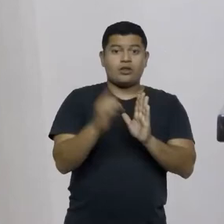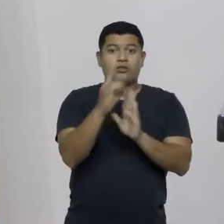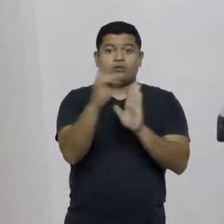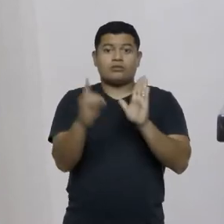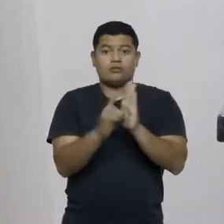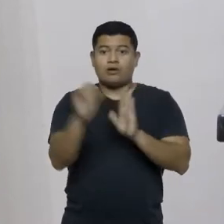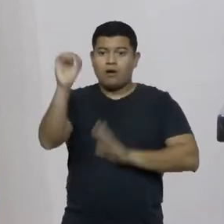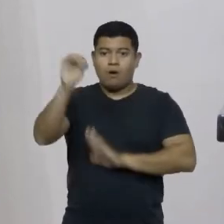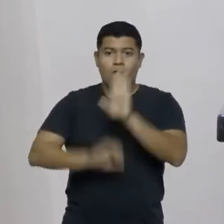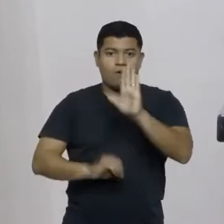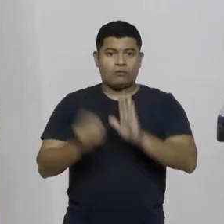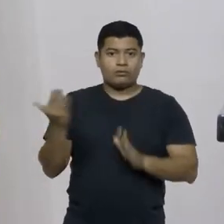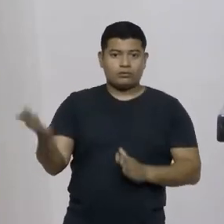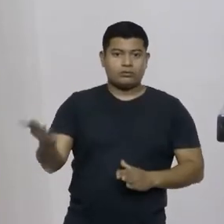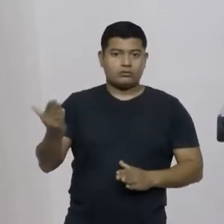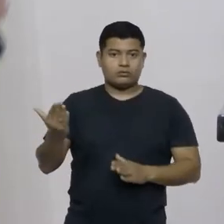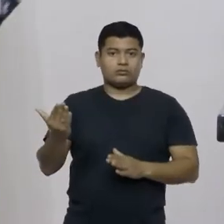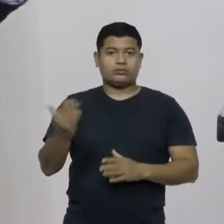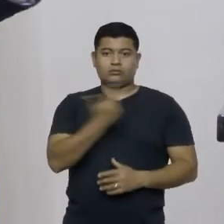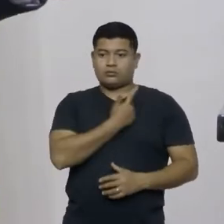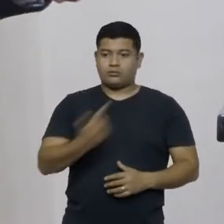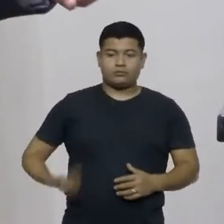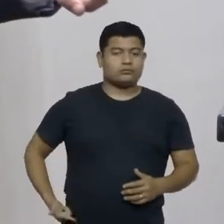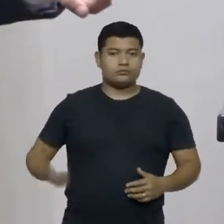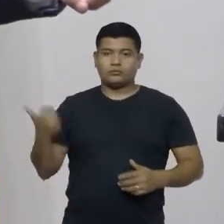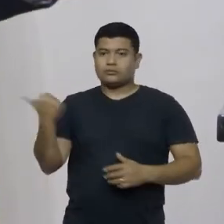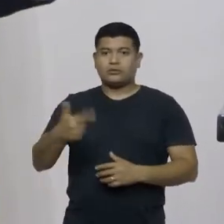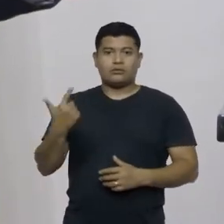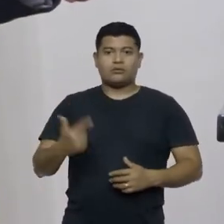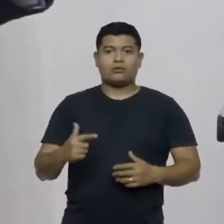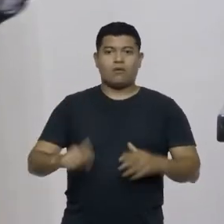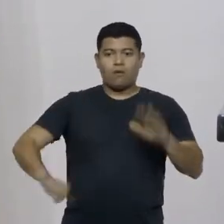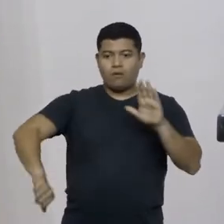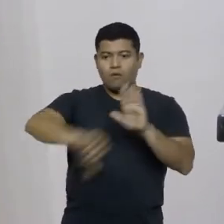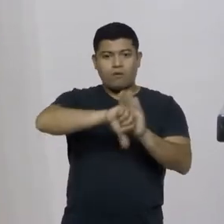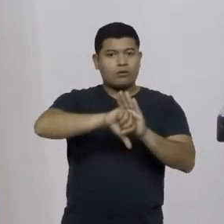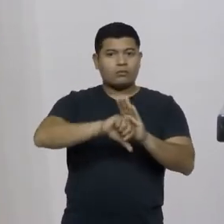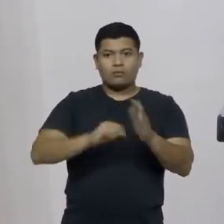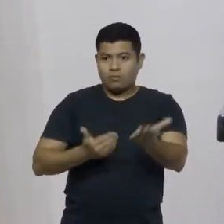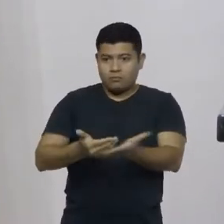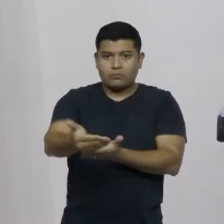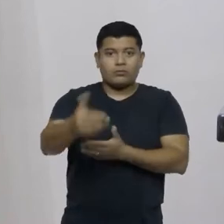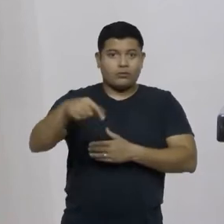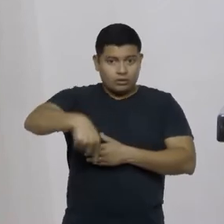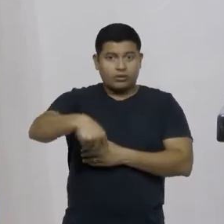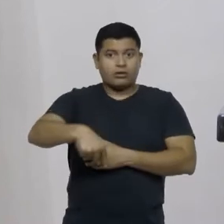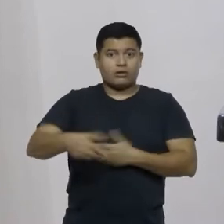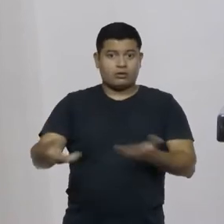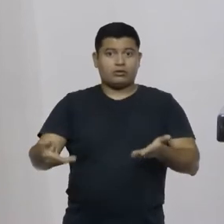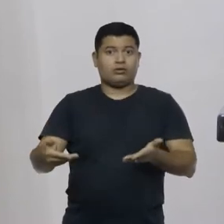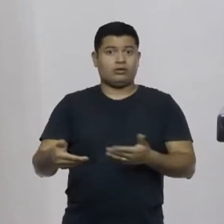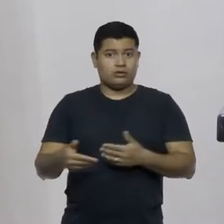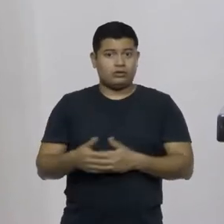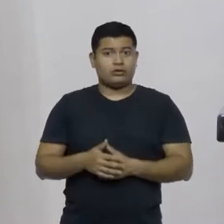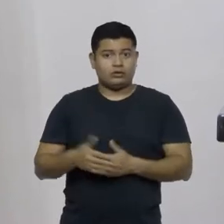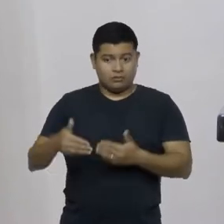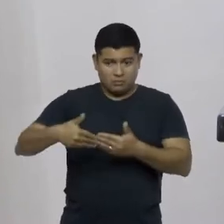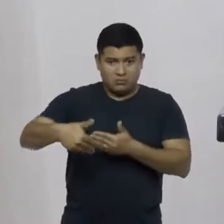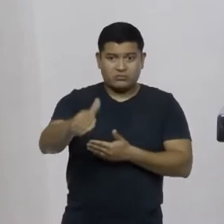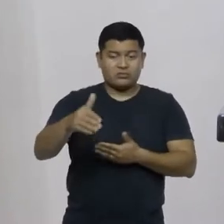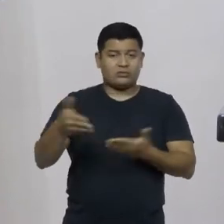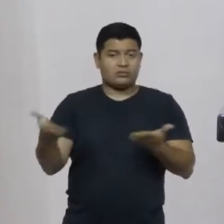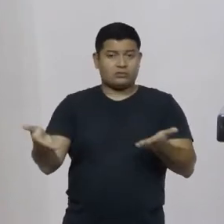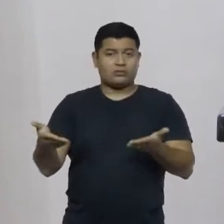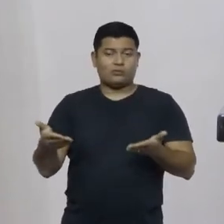oficial ou seja o crime começou aí começou aí a controladora geral não foi nem capaz na época